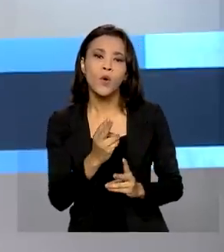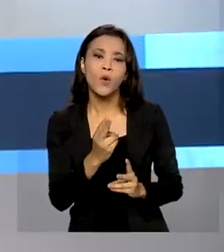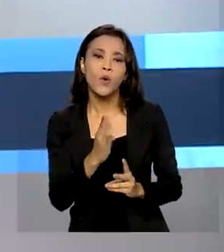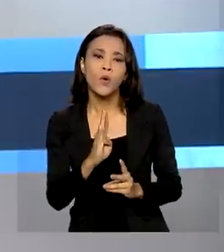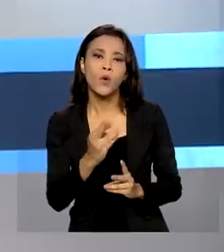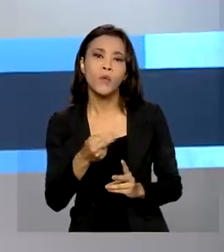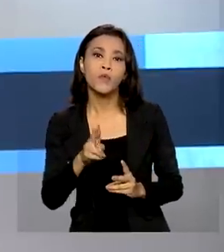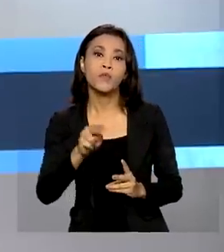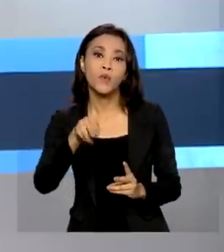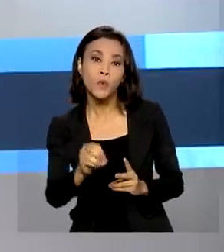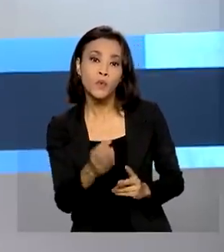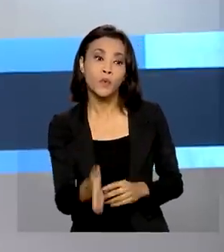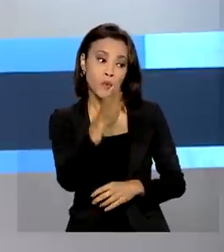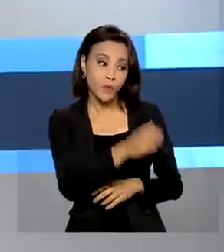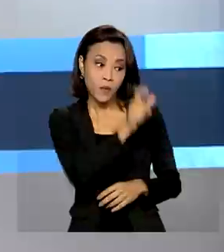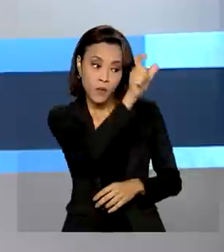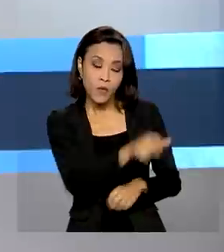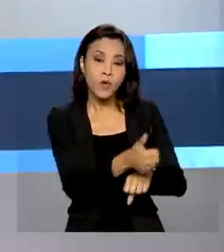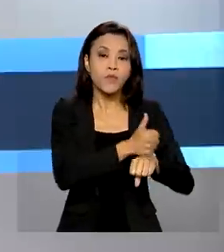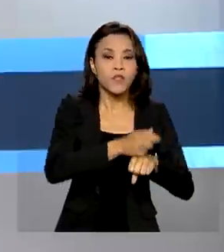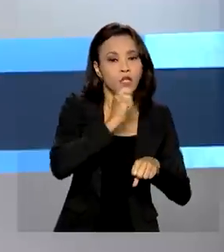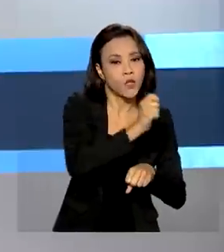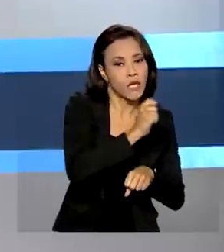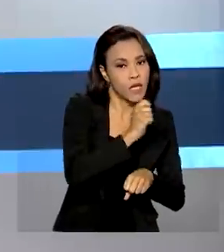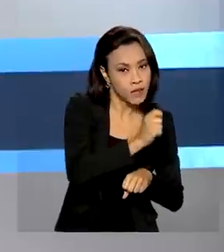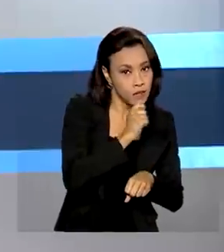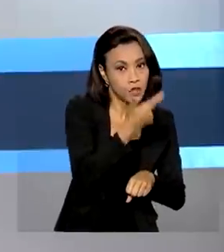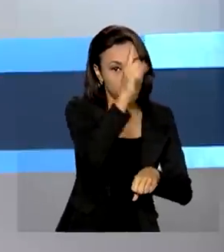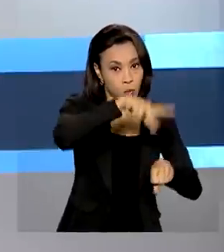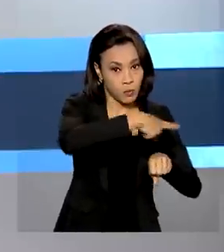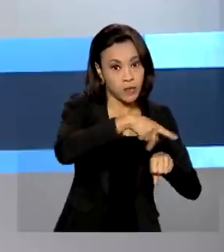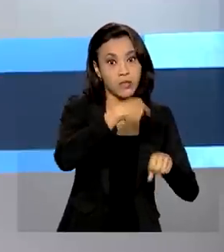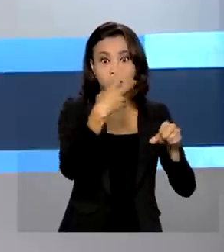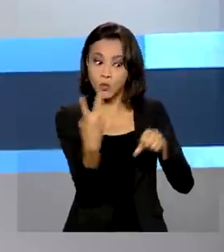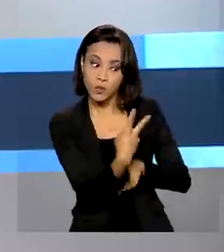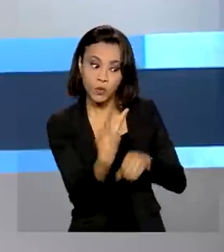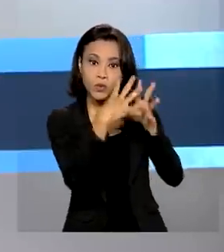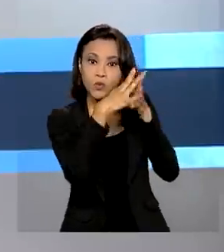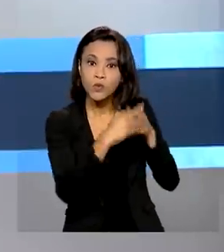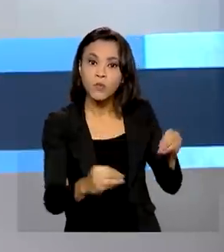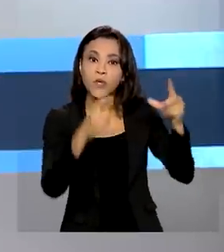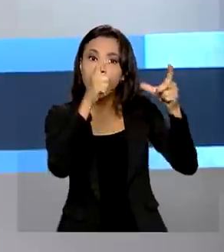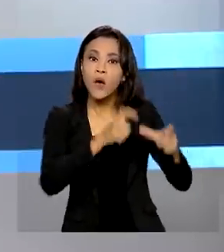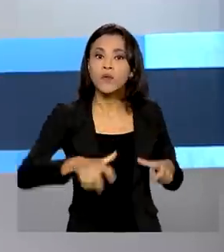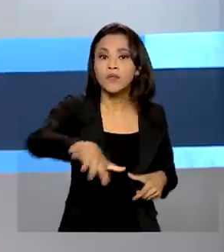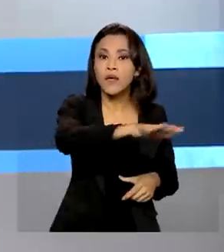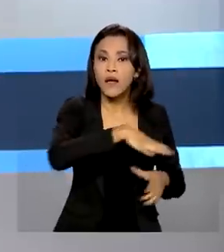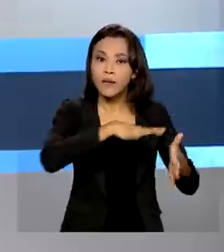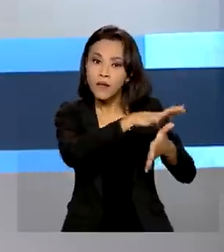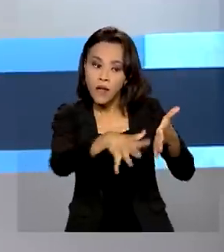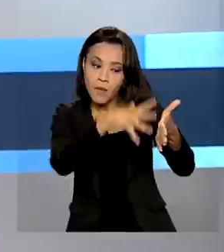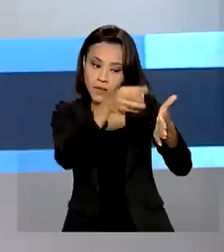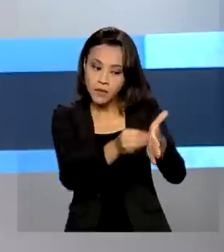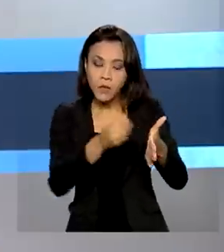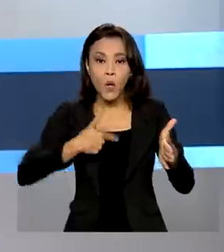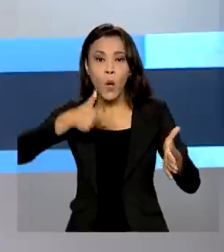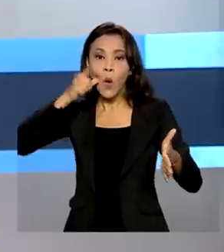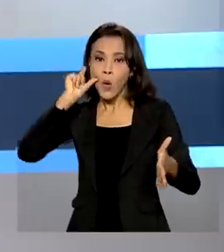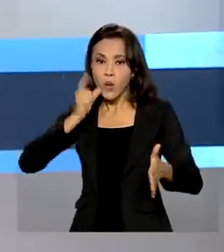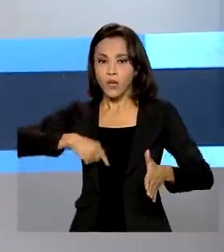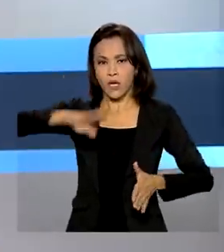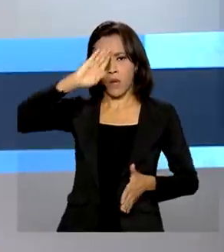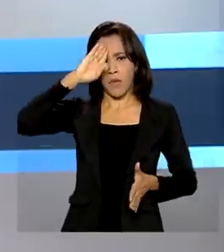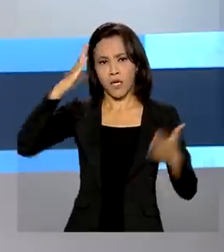da FUNAI, e ao jornalista inglês Dom Philips, desaparecidos na região da Amazônia. Ontem, a Maria enviou uma equipe de busca e